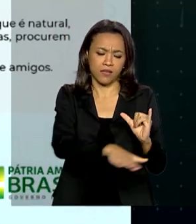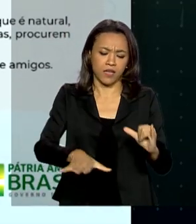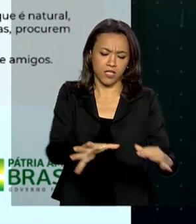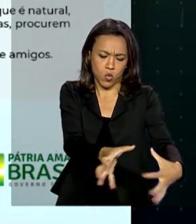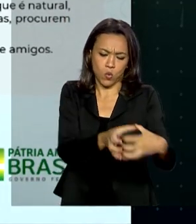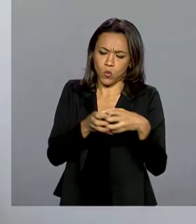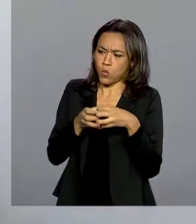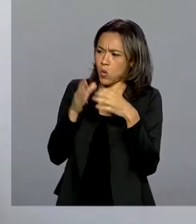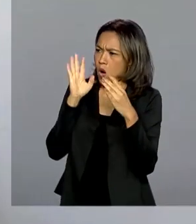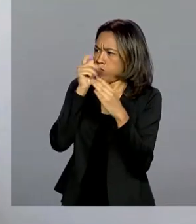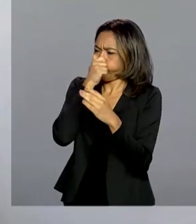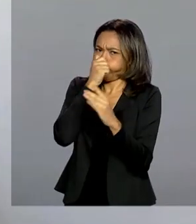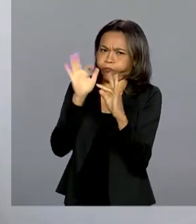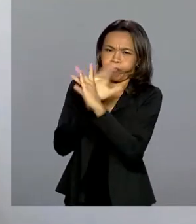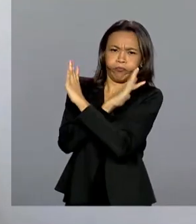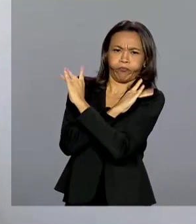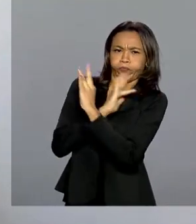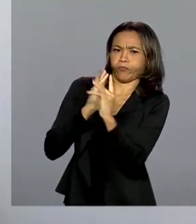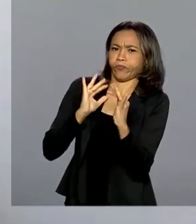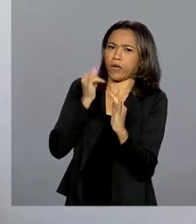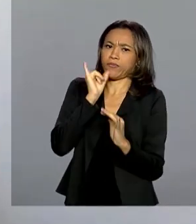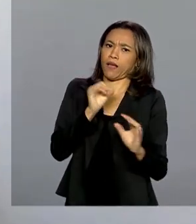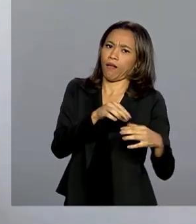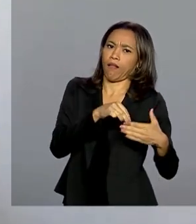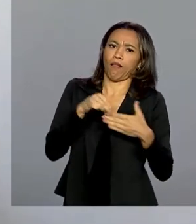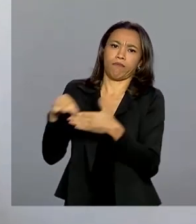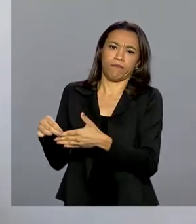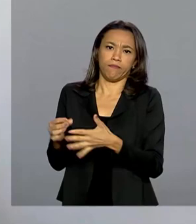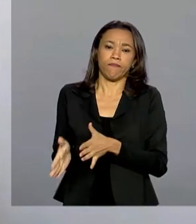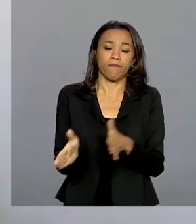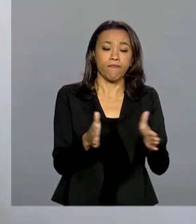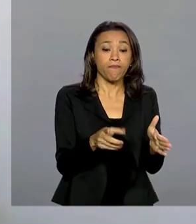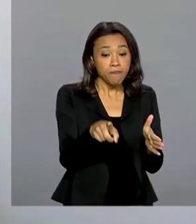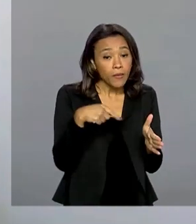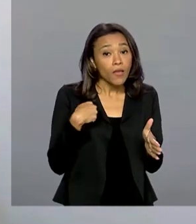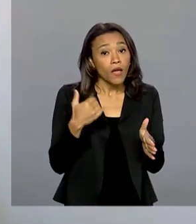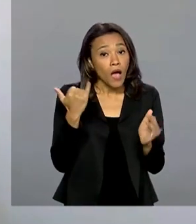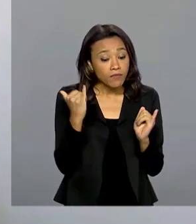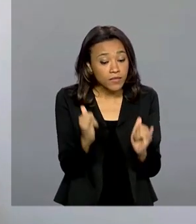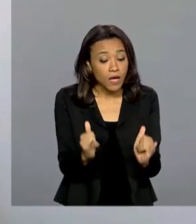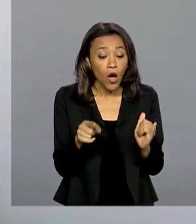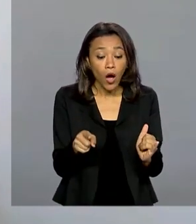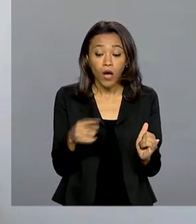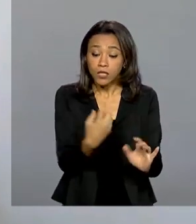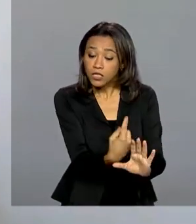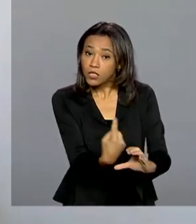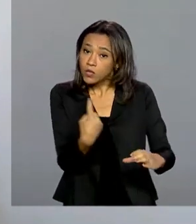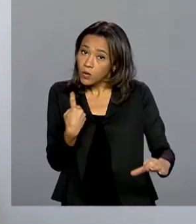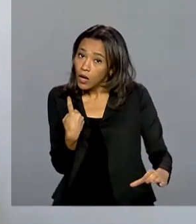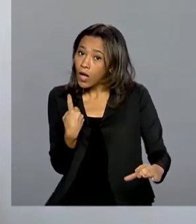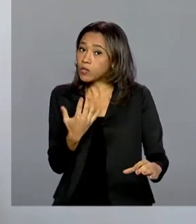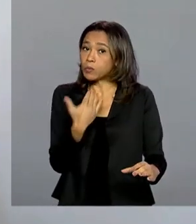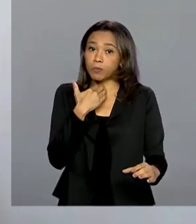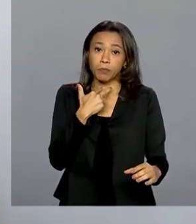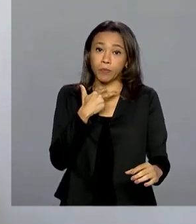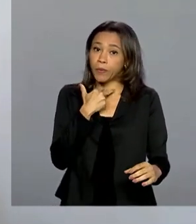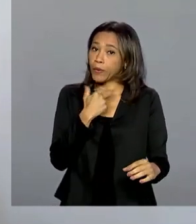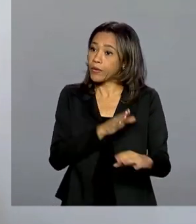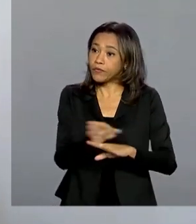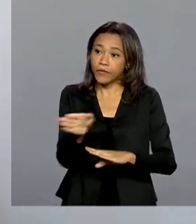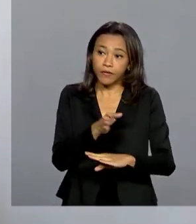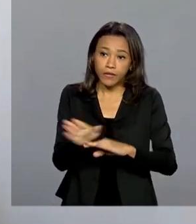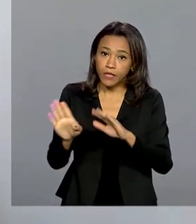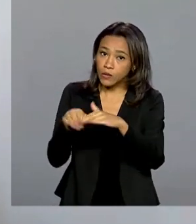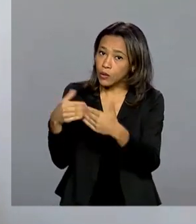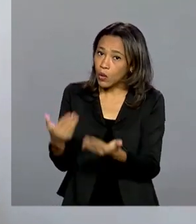coletivos. Explicar o motivo pelo qual nós temos que ficar isolados, que não podemos ir às aulas, ver